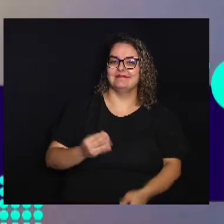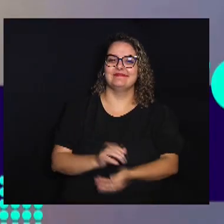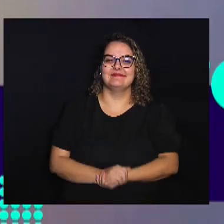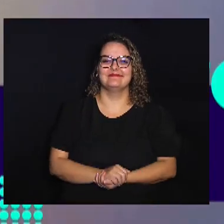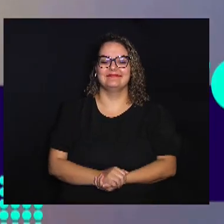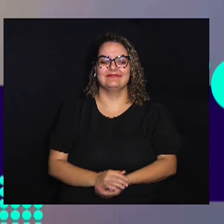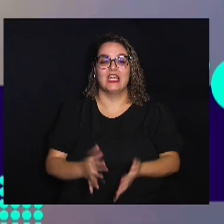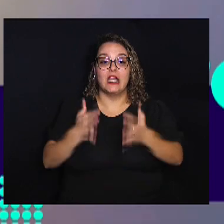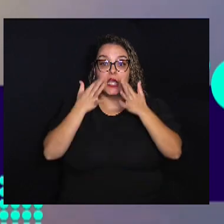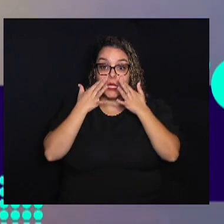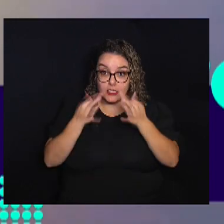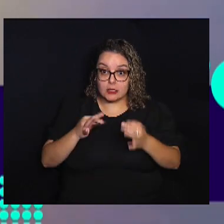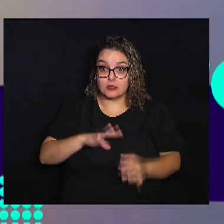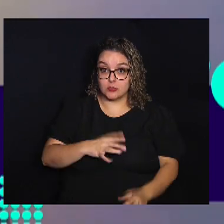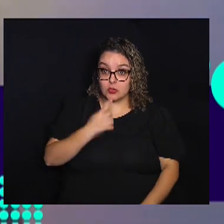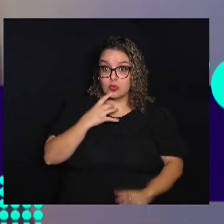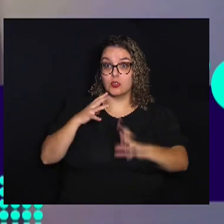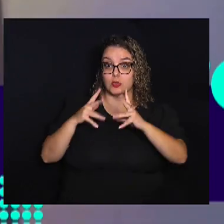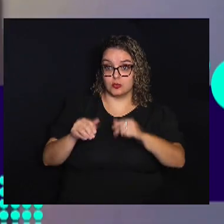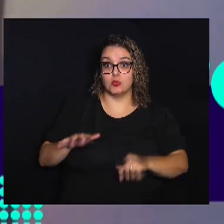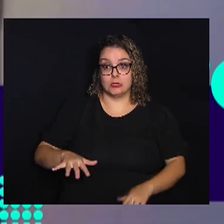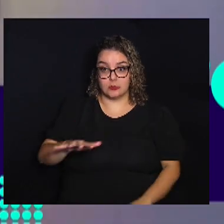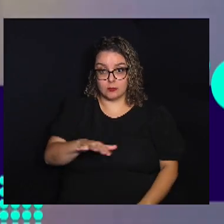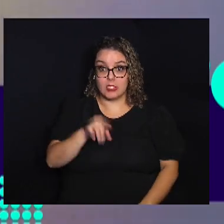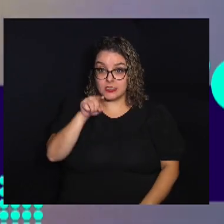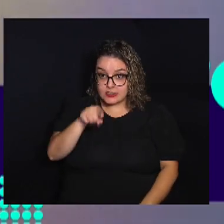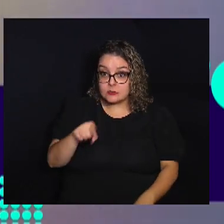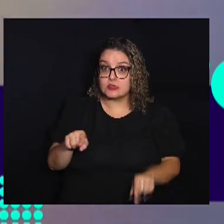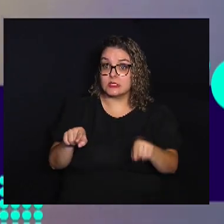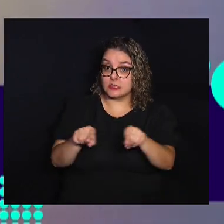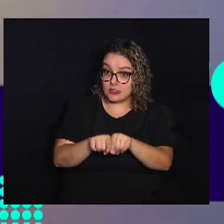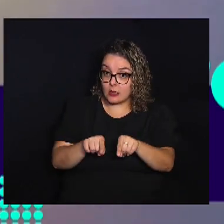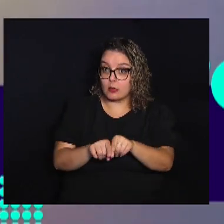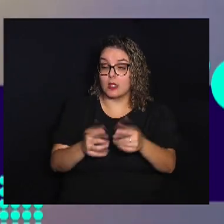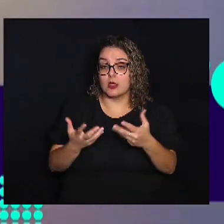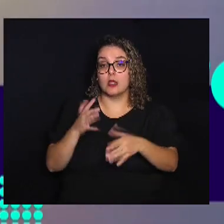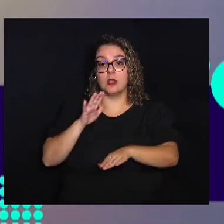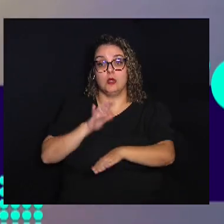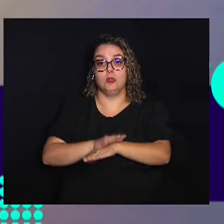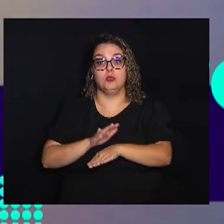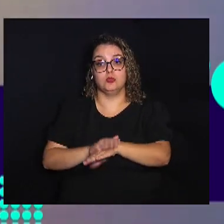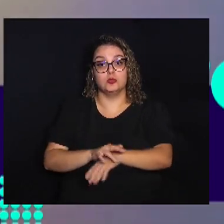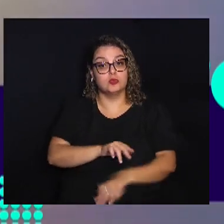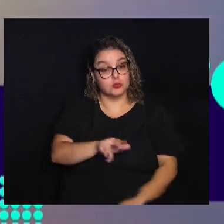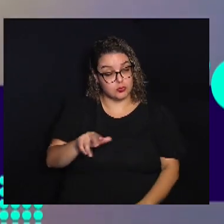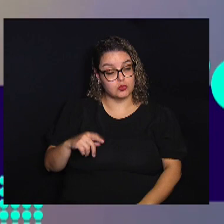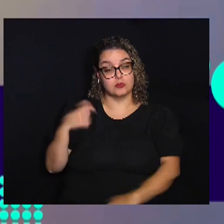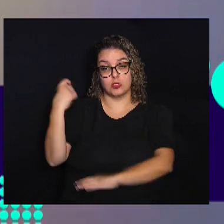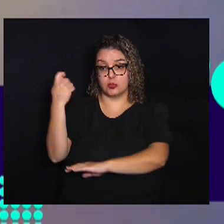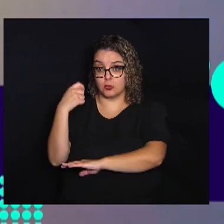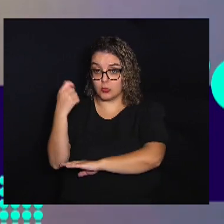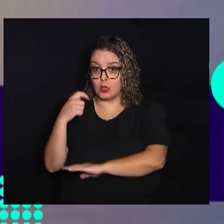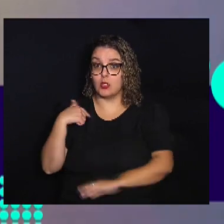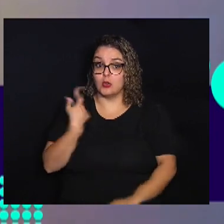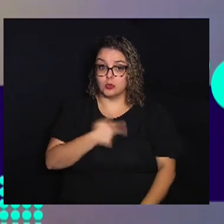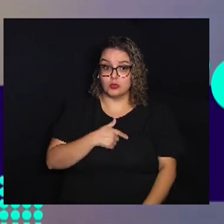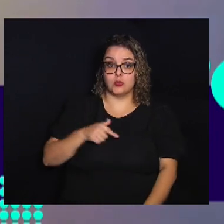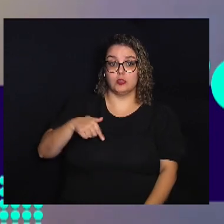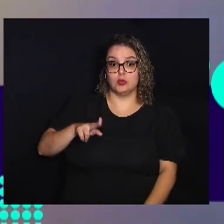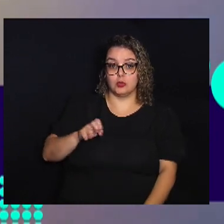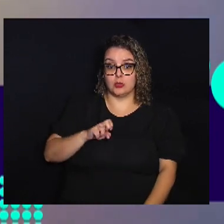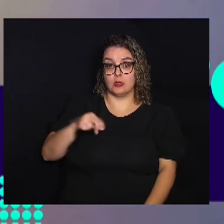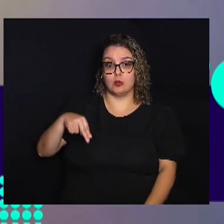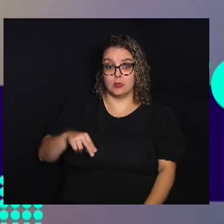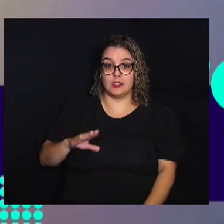Atenção Campinas E toda a região Se você também quer ajudar Os nossos irmãos Do Rio Grande do Sul Nós do Queen Celebration In